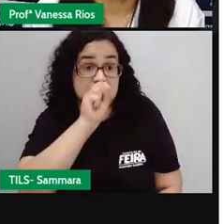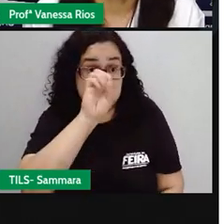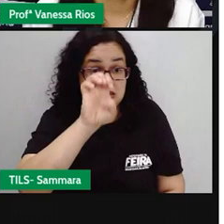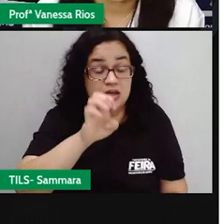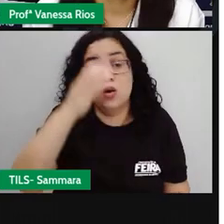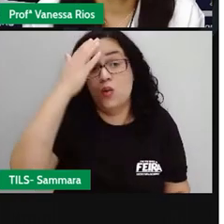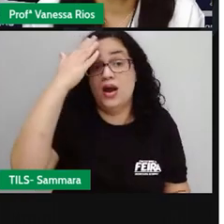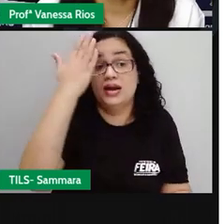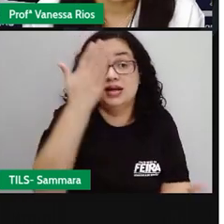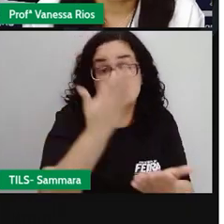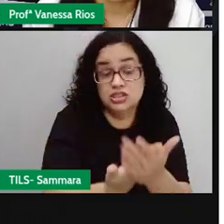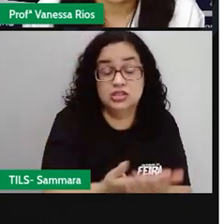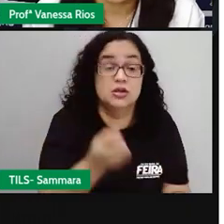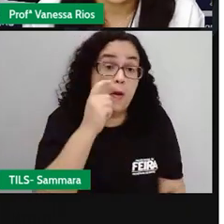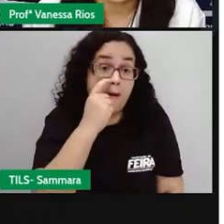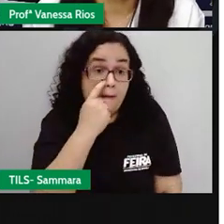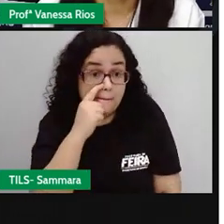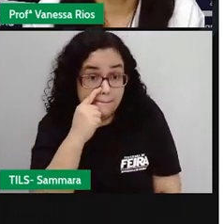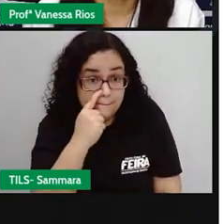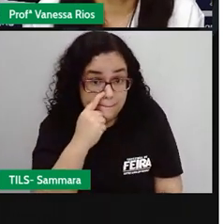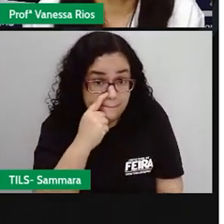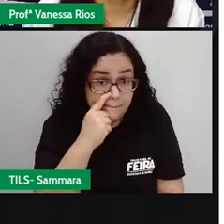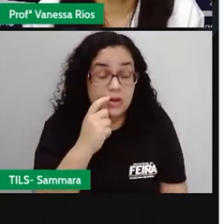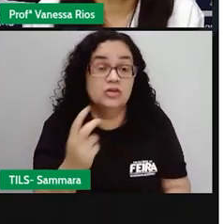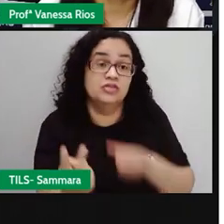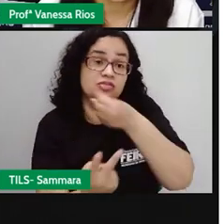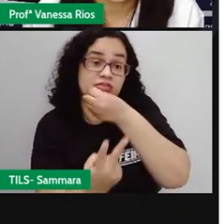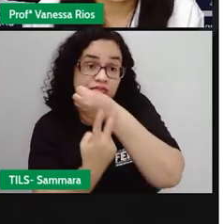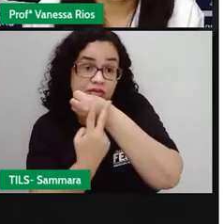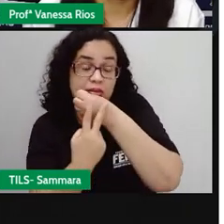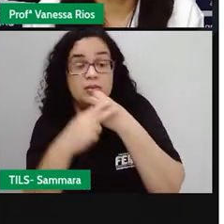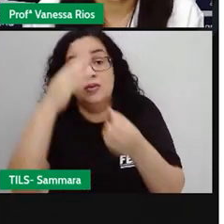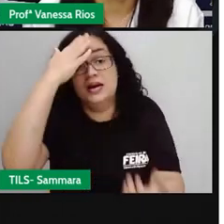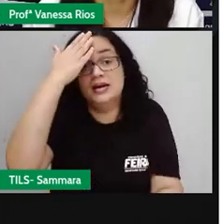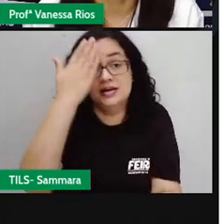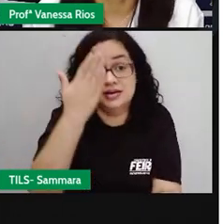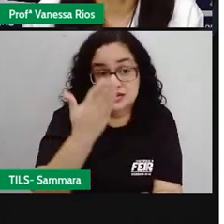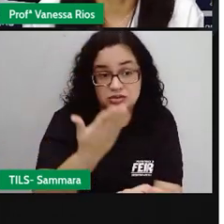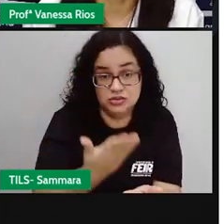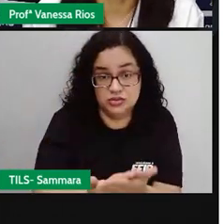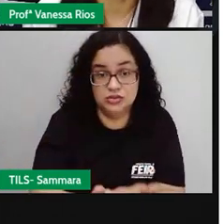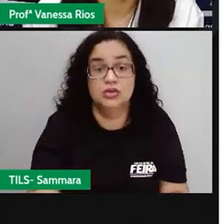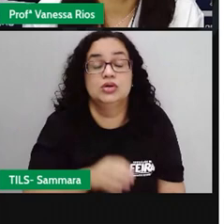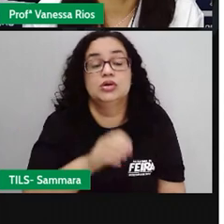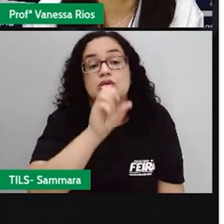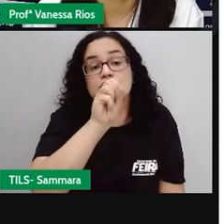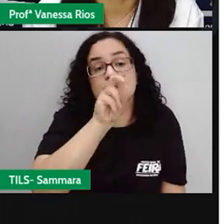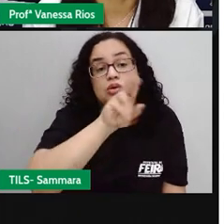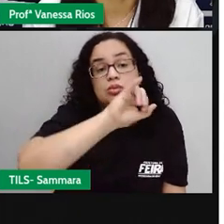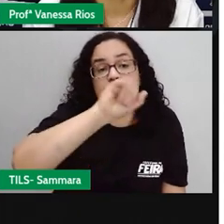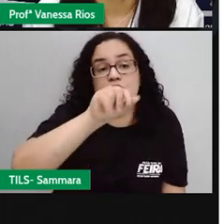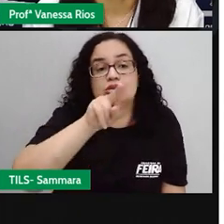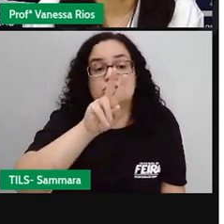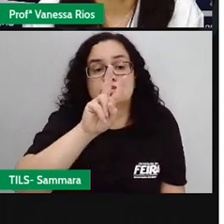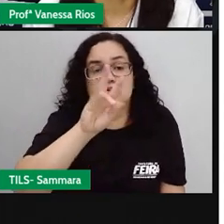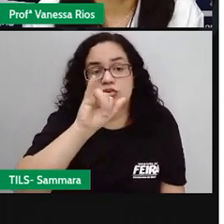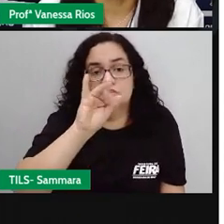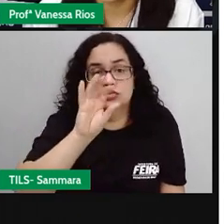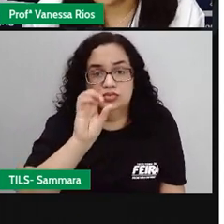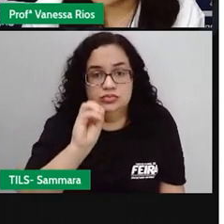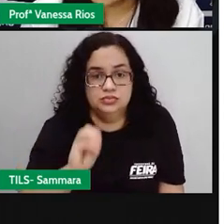eu acreditasse em bruxas. Então o verbo acreditar está aí no modo subjuntivo no tempo